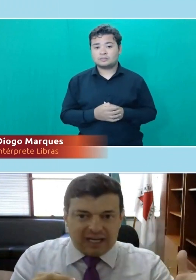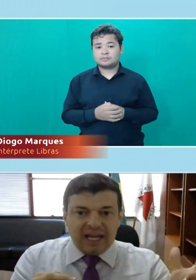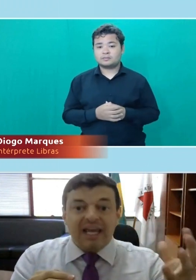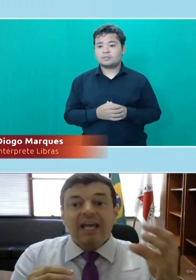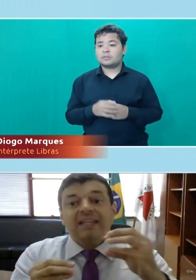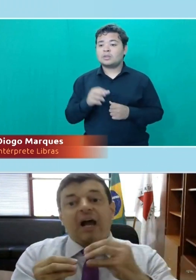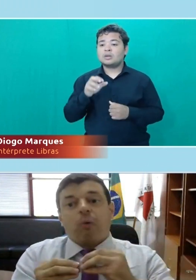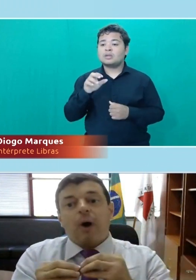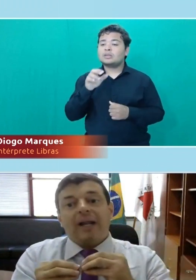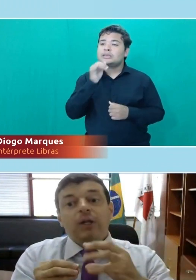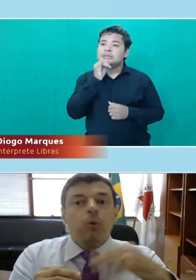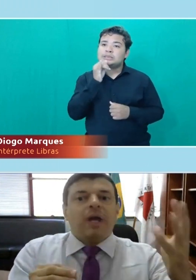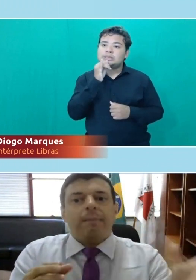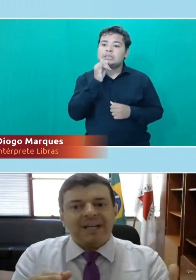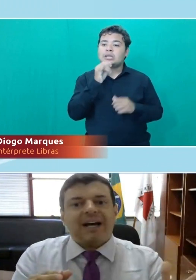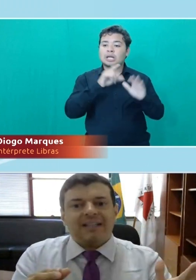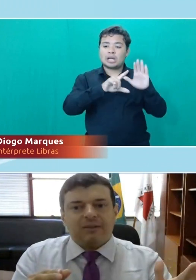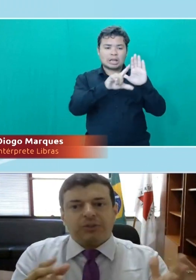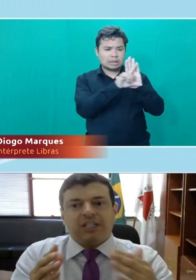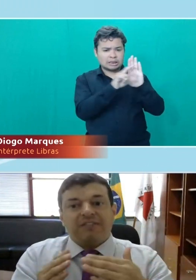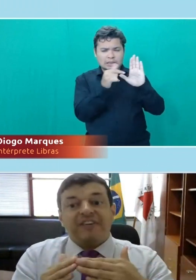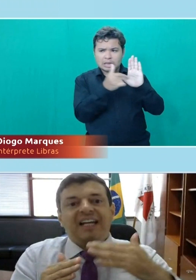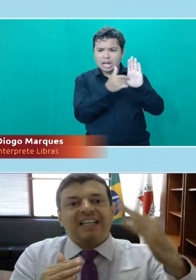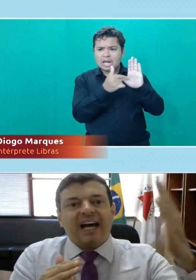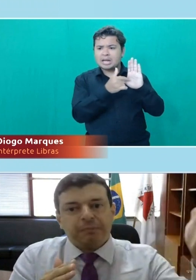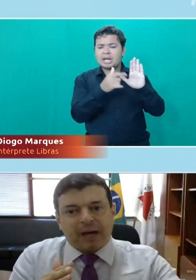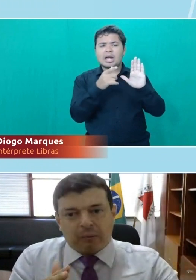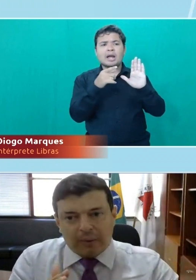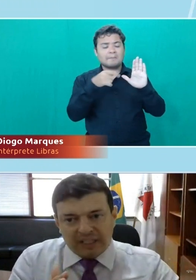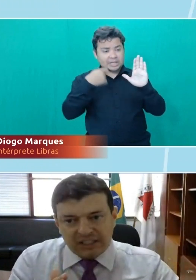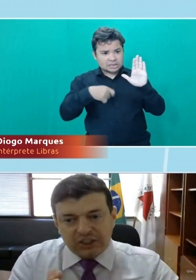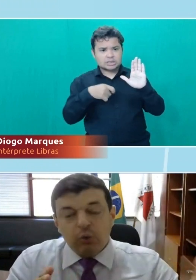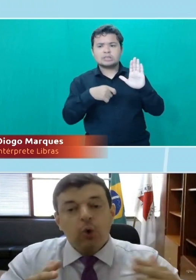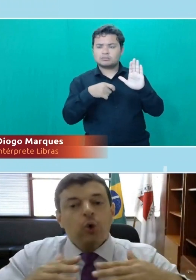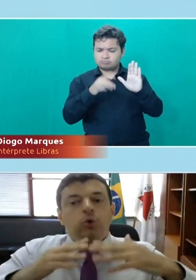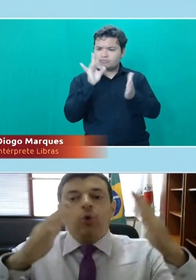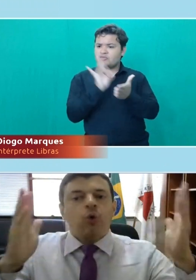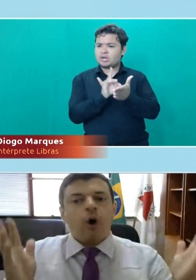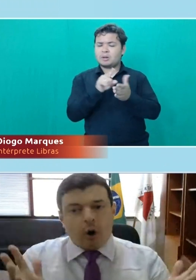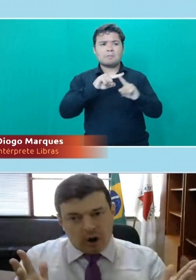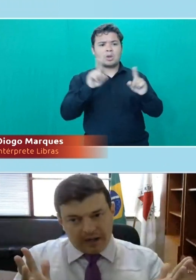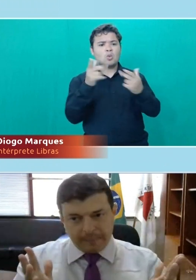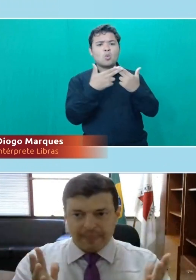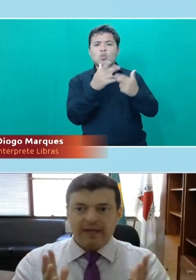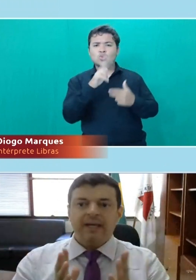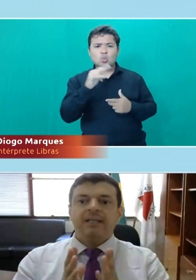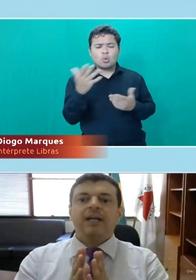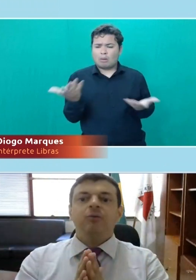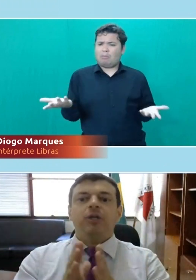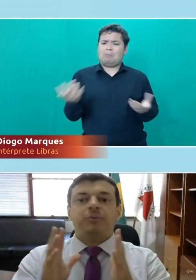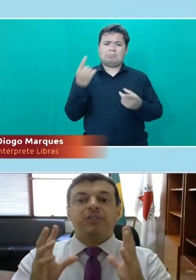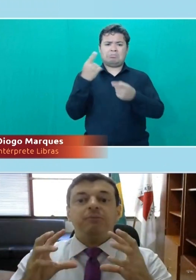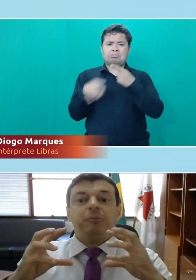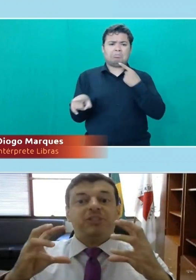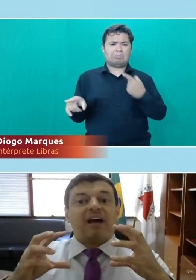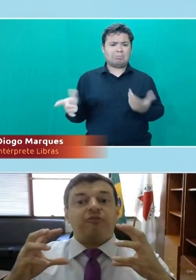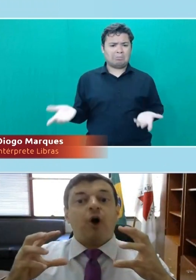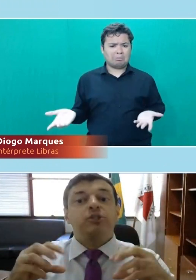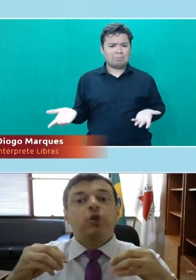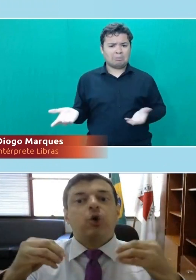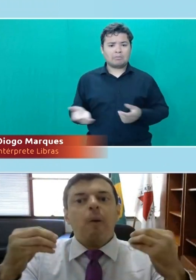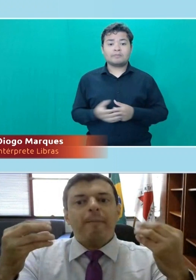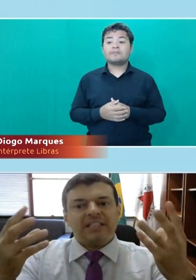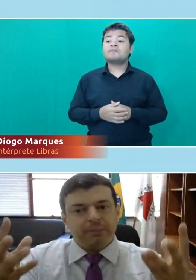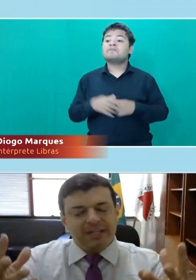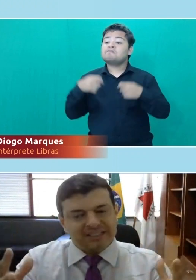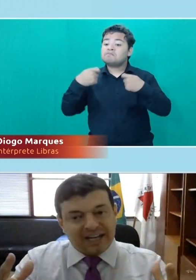aplicação da lei na qual ela nunca é aplicada. Ou seja, a finalidade para a qual ela existiu nunca ocorre. Então, nós precisamos buscar